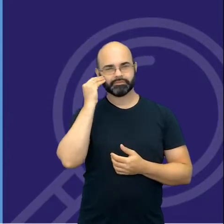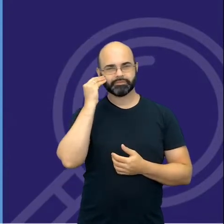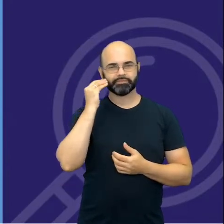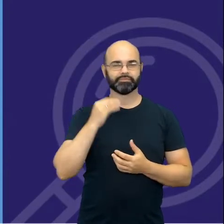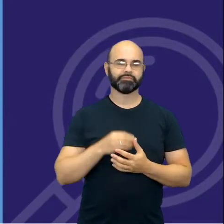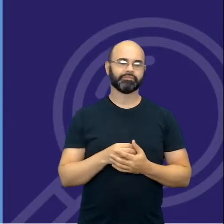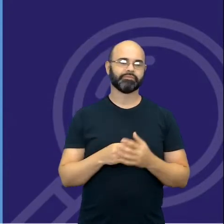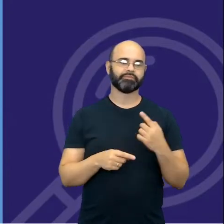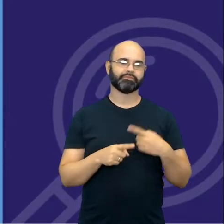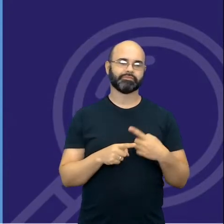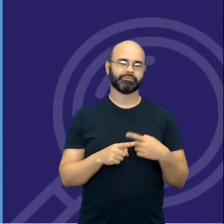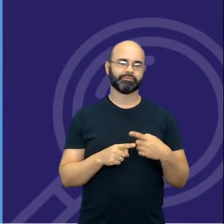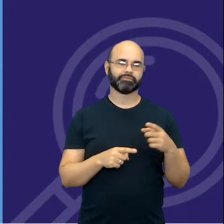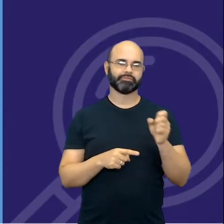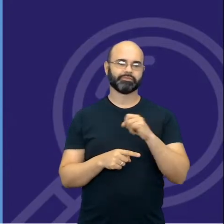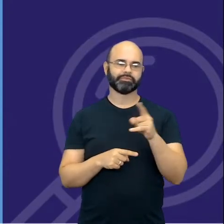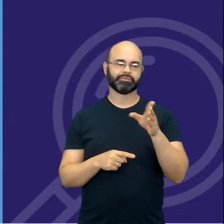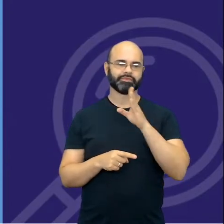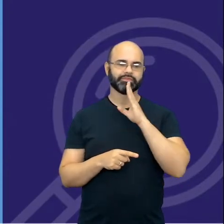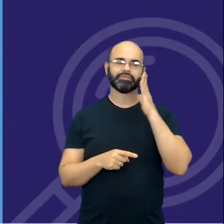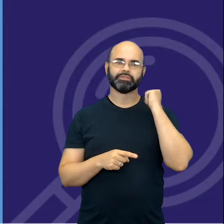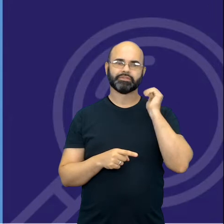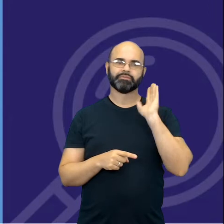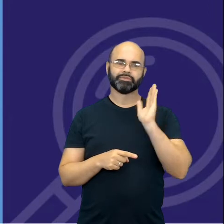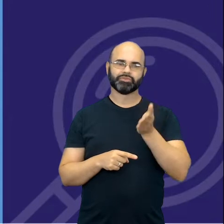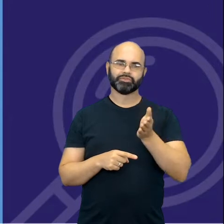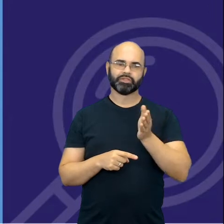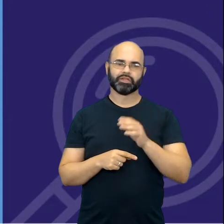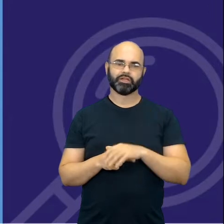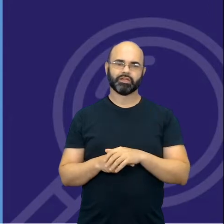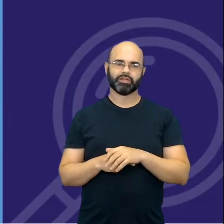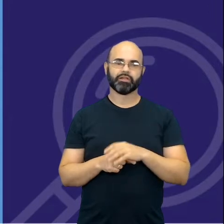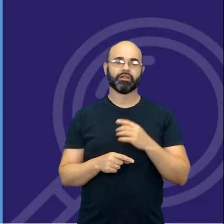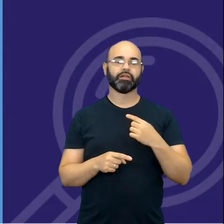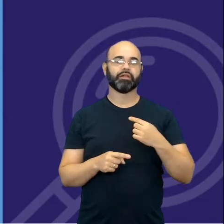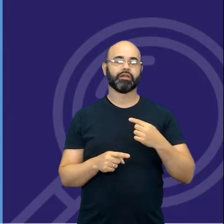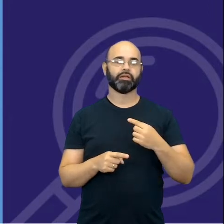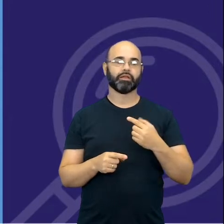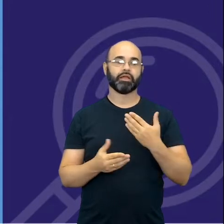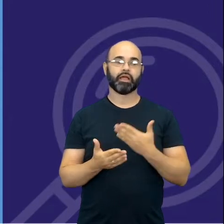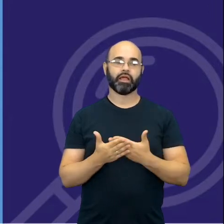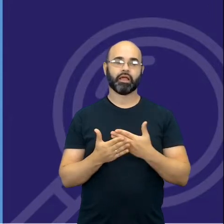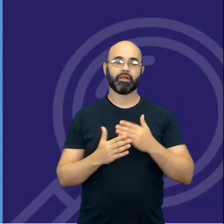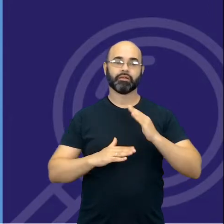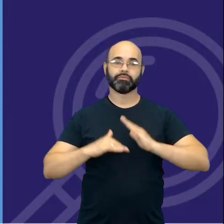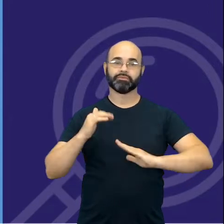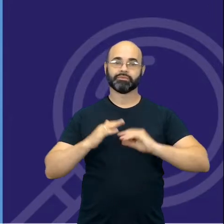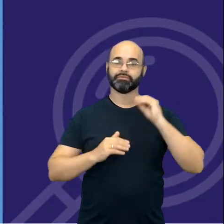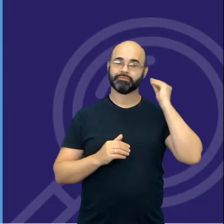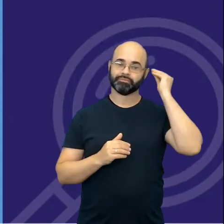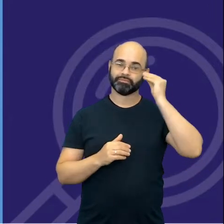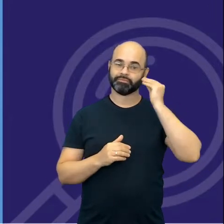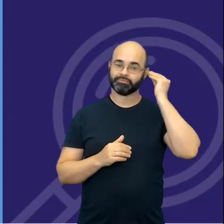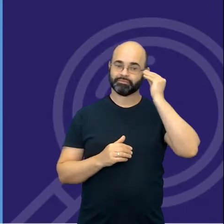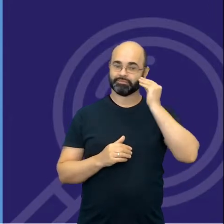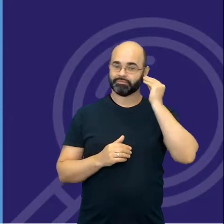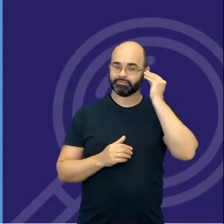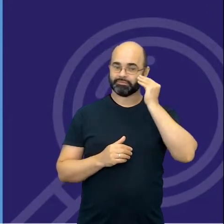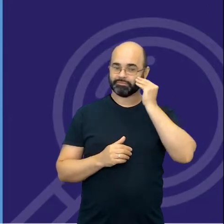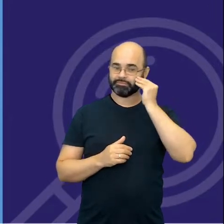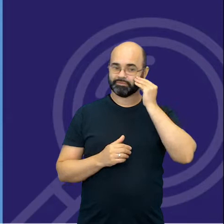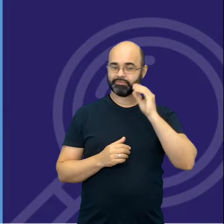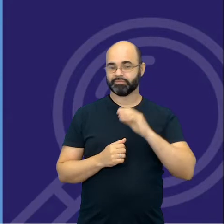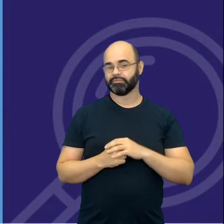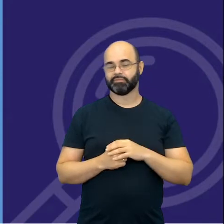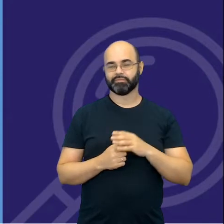porque quem conhece o programa de ensino integral, ele tem aulas determinadas de prática experimental. Então, assim, eu não tenho só as